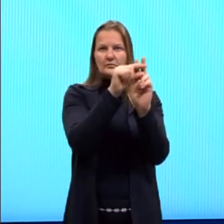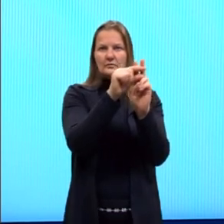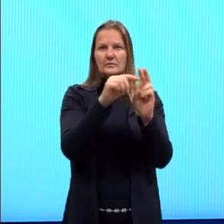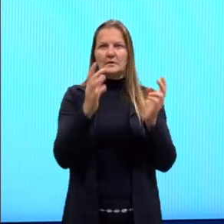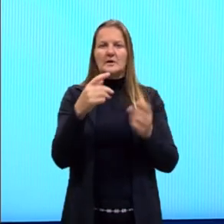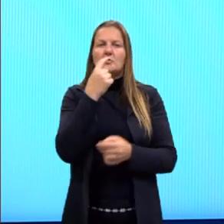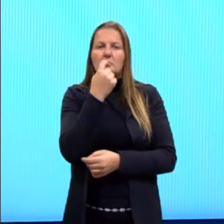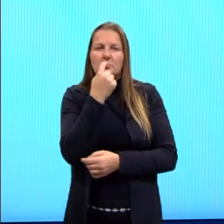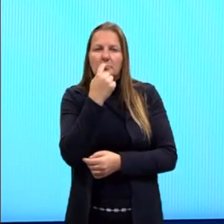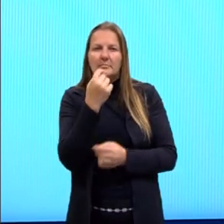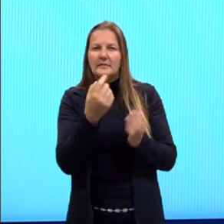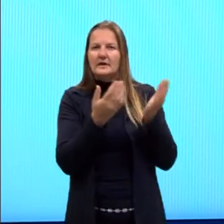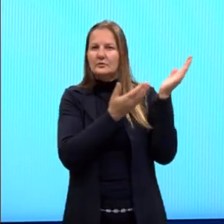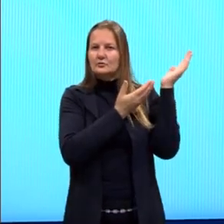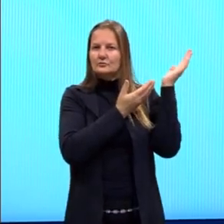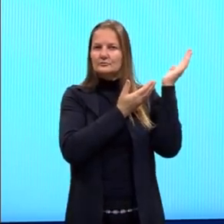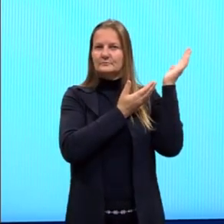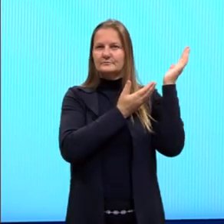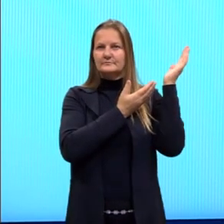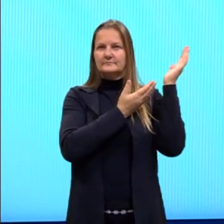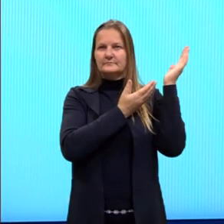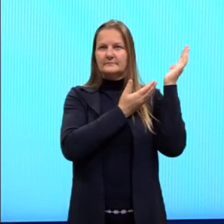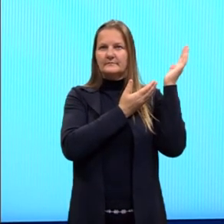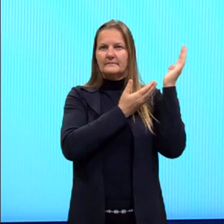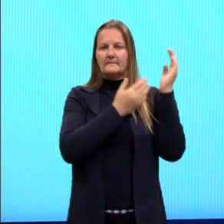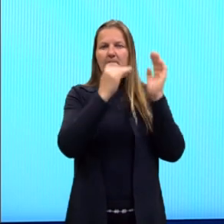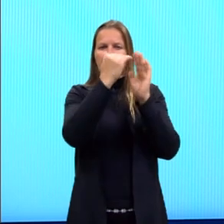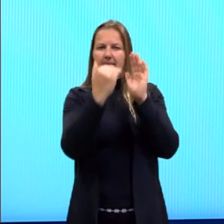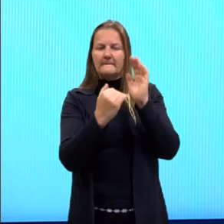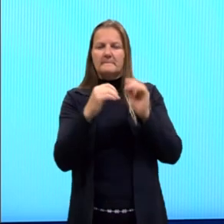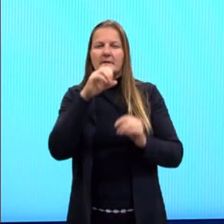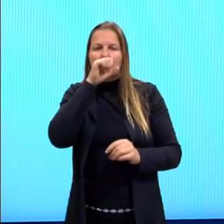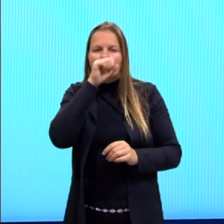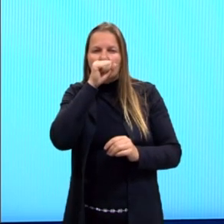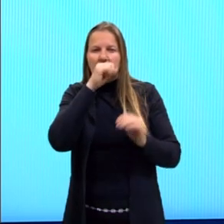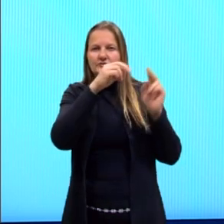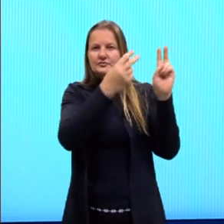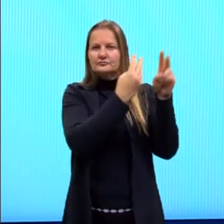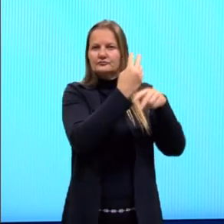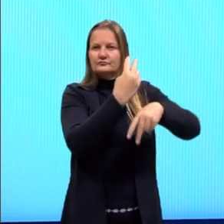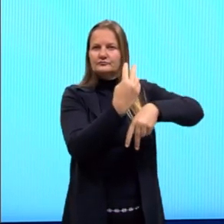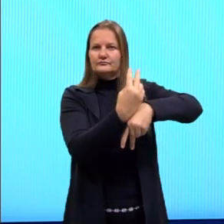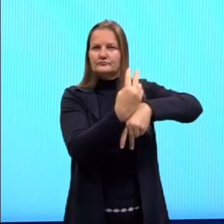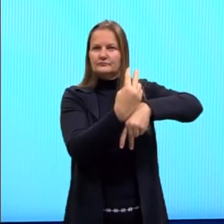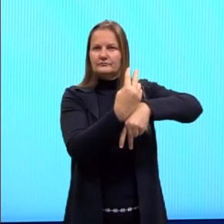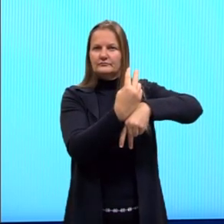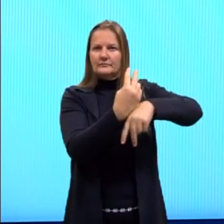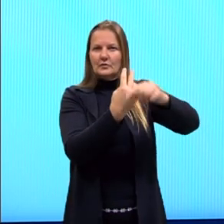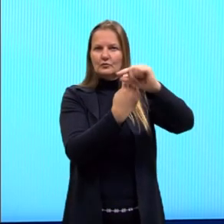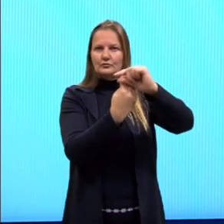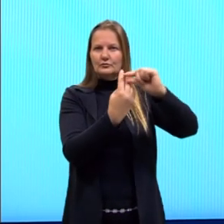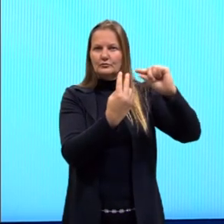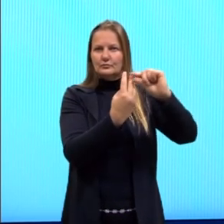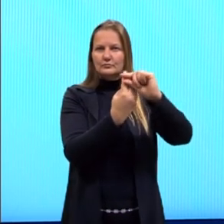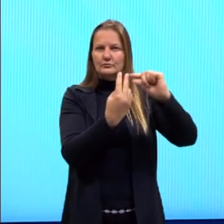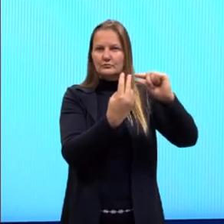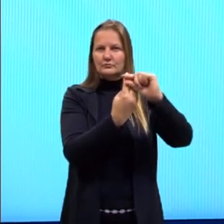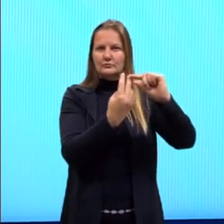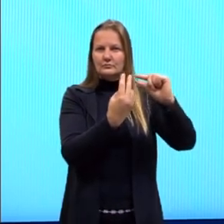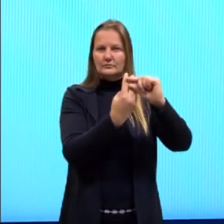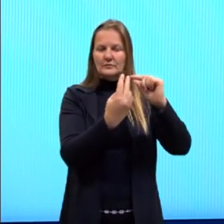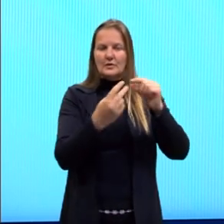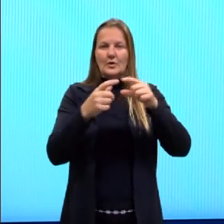vermelha e aqui, pouquinho mais alaranjado, mais amarelado. Então, eles são genes